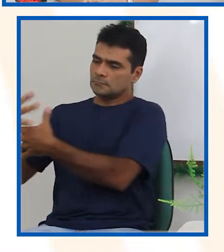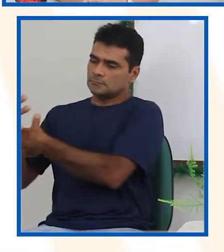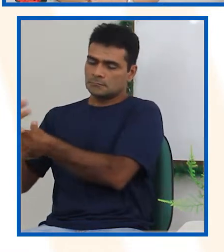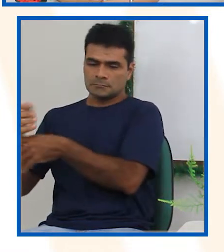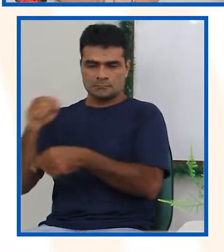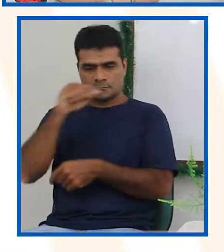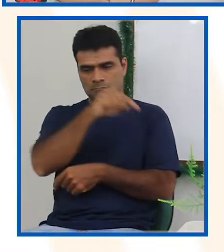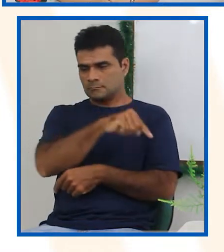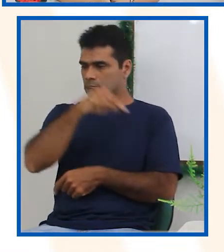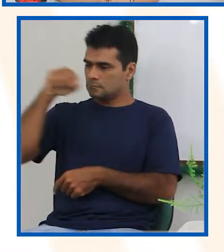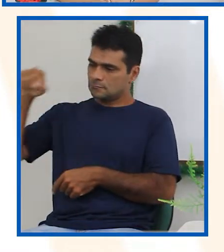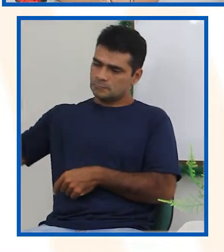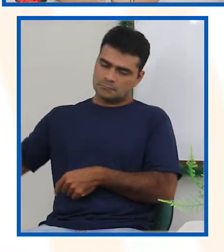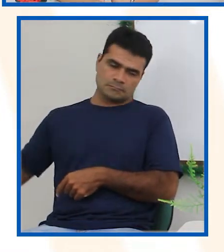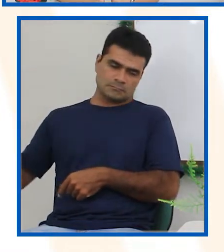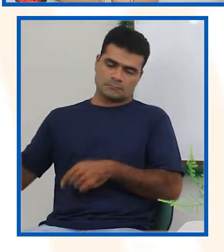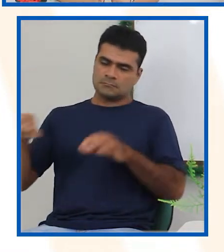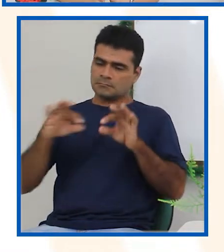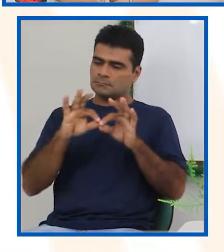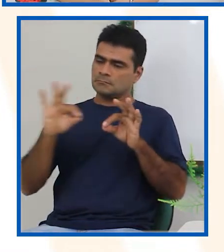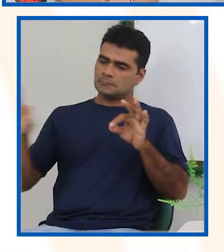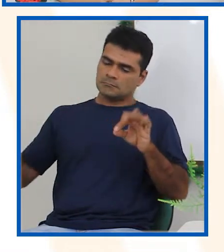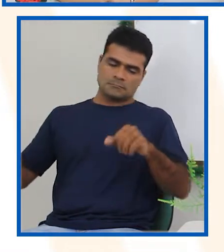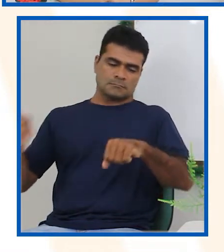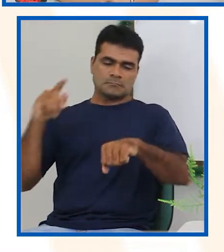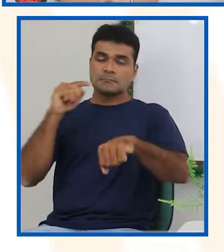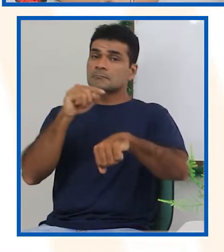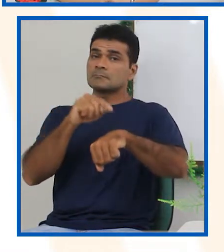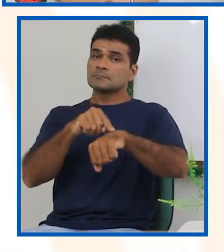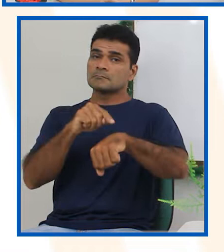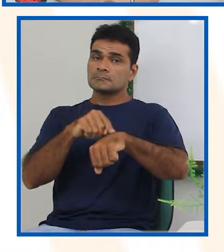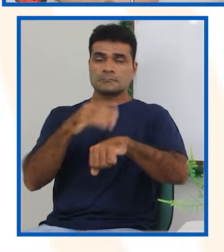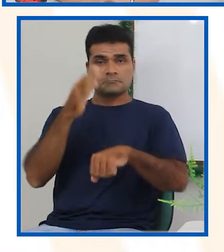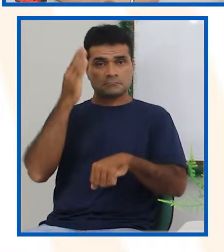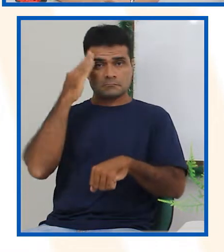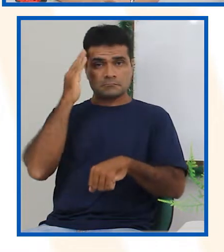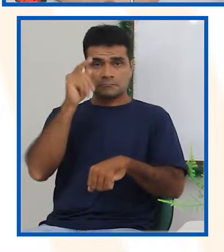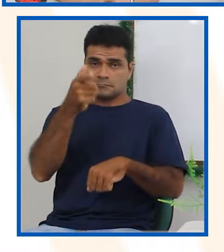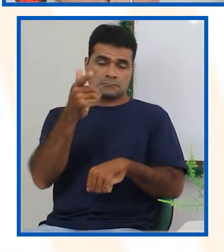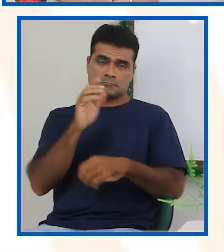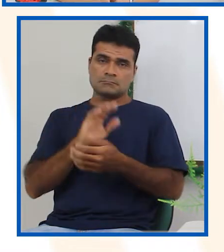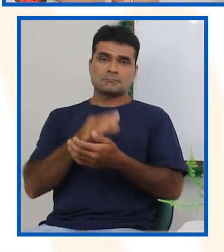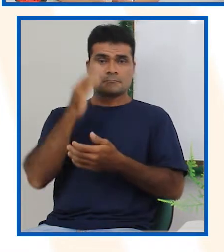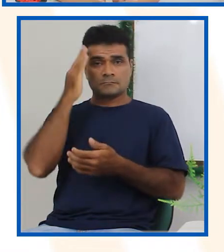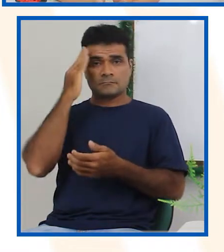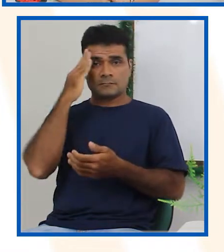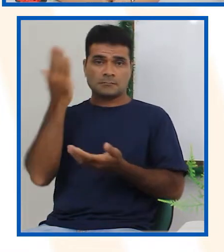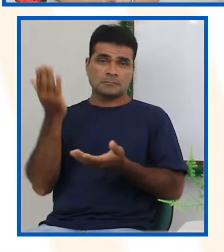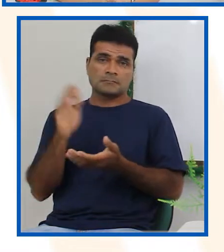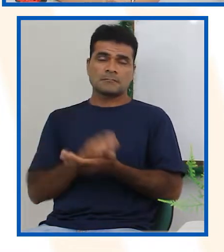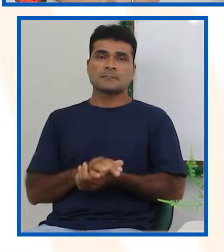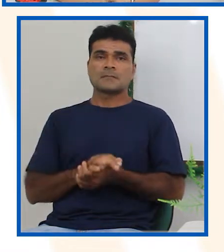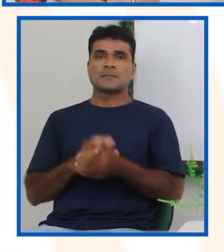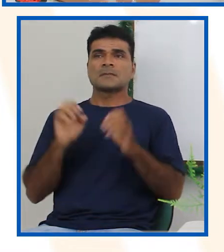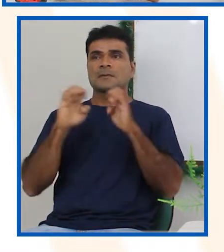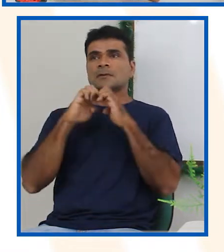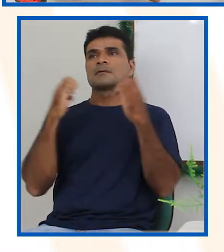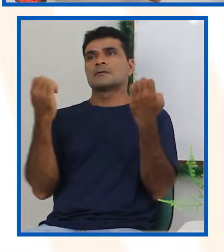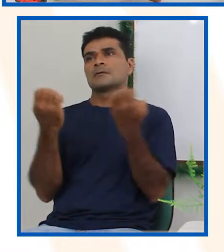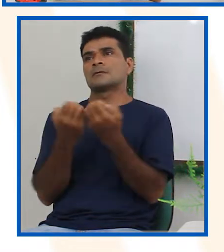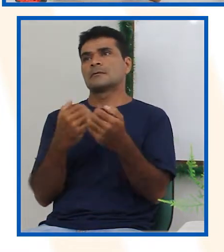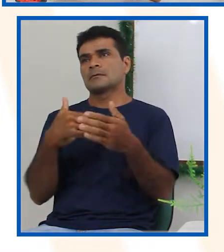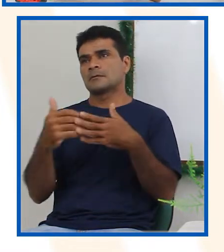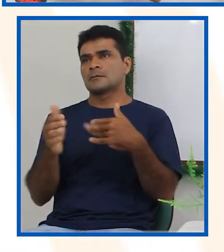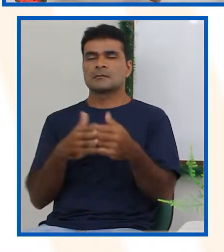chegada. Ou seja, isso não é um evento aleatório, tá? Mas, por exemplo, se for a